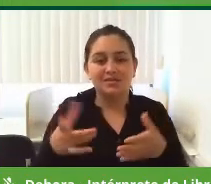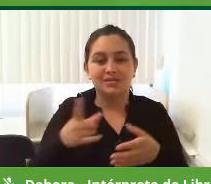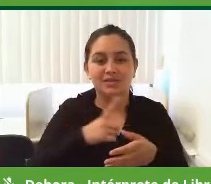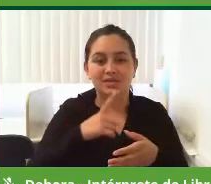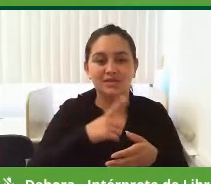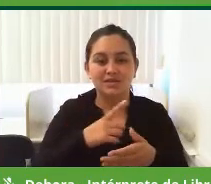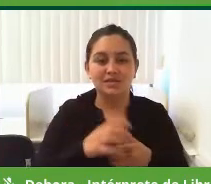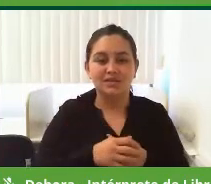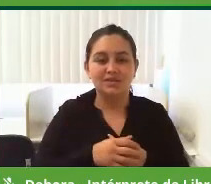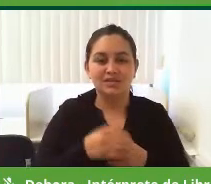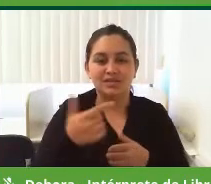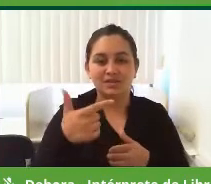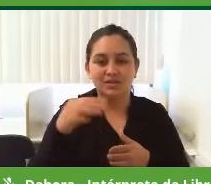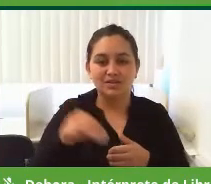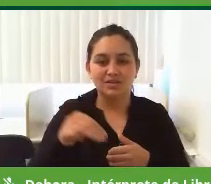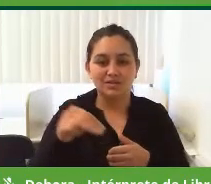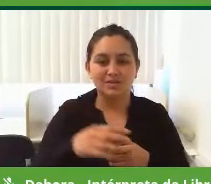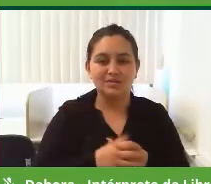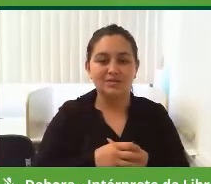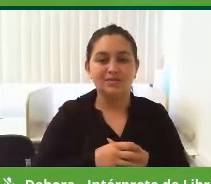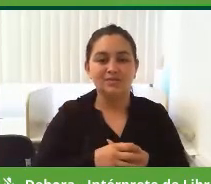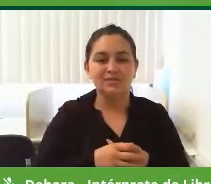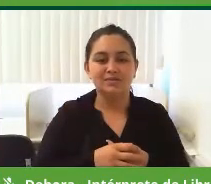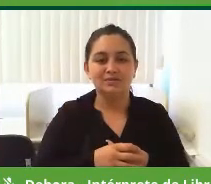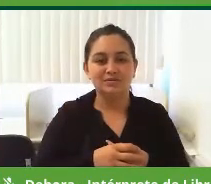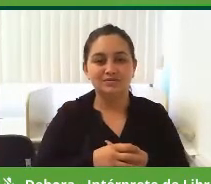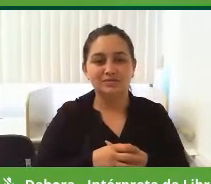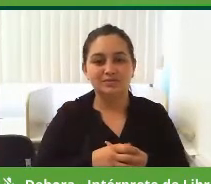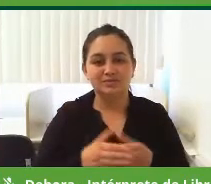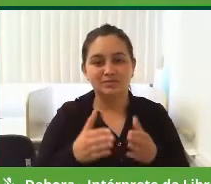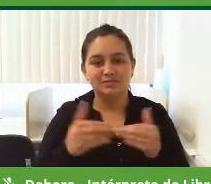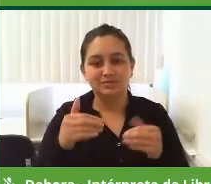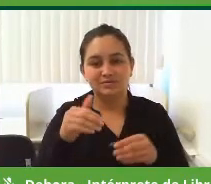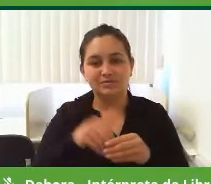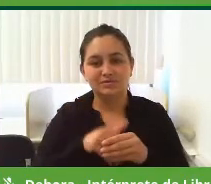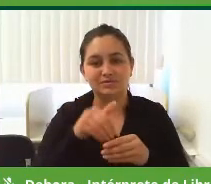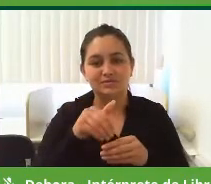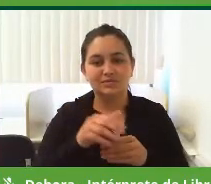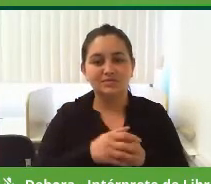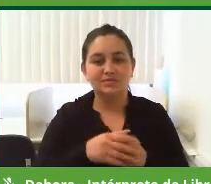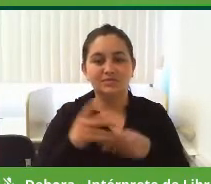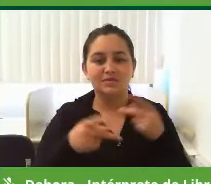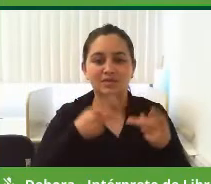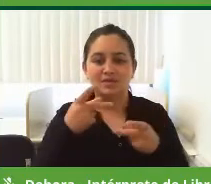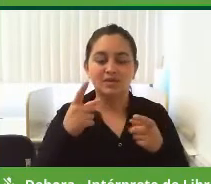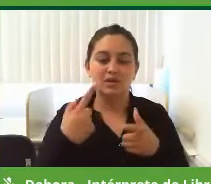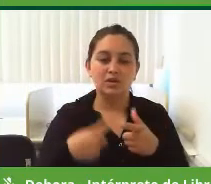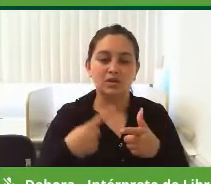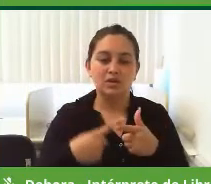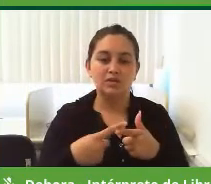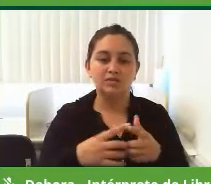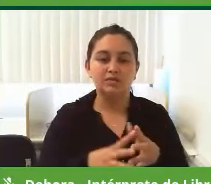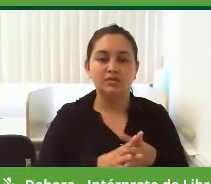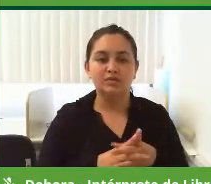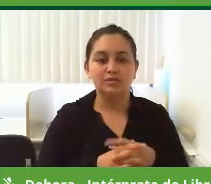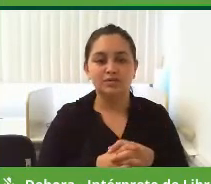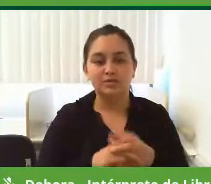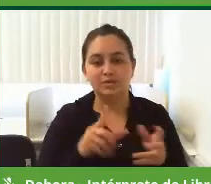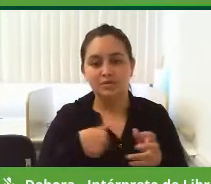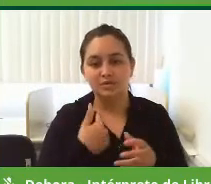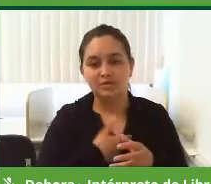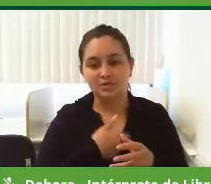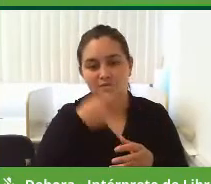senhor tem dois minutos para pedir o seu voto para dizer por que os nossos